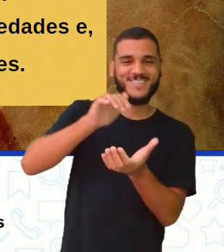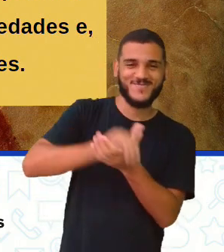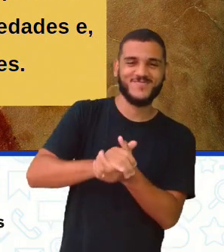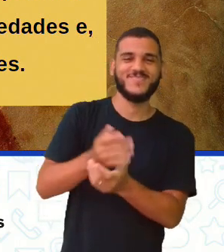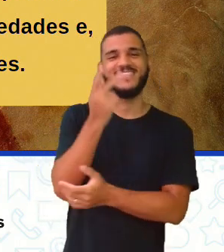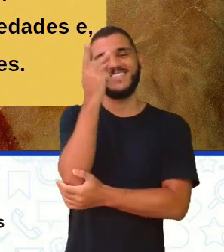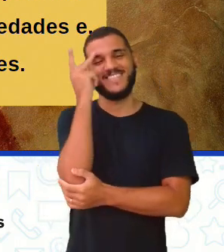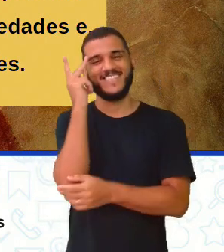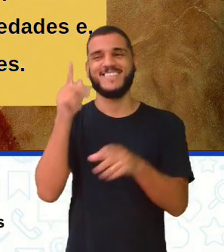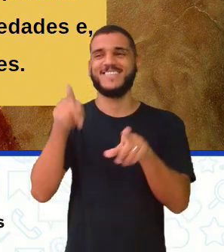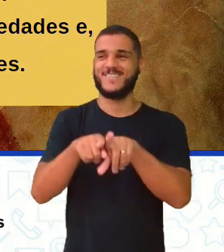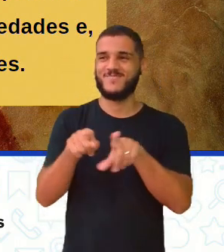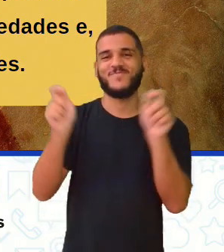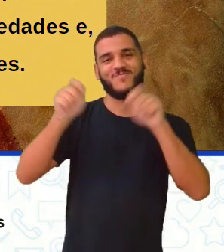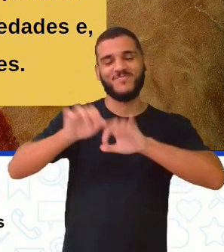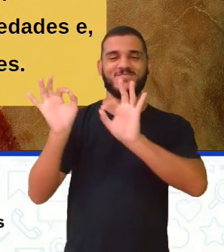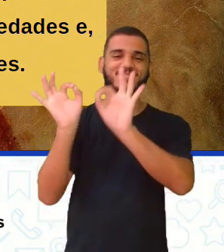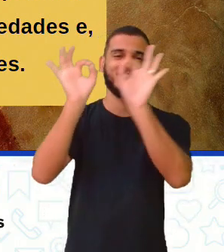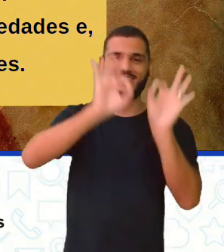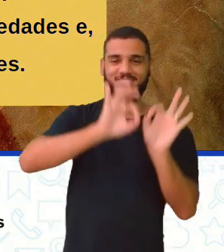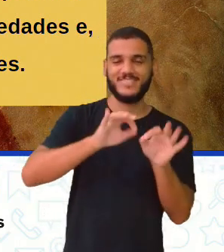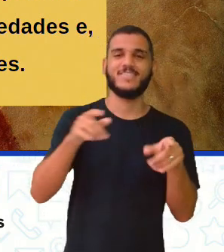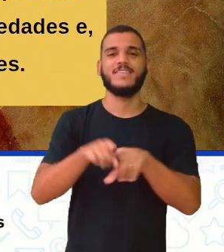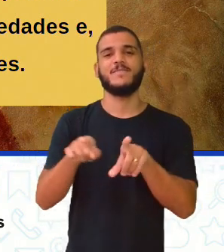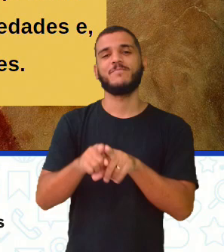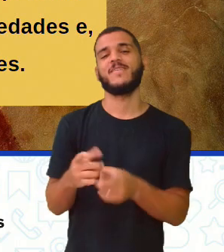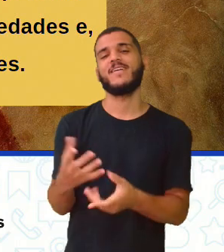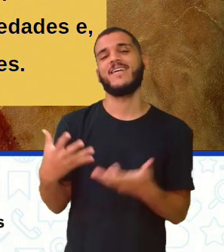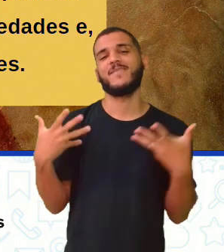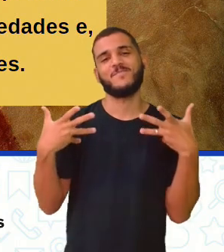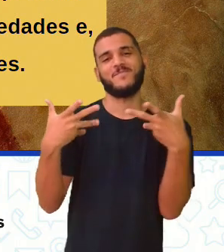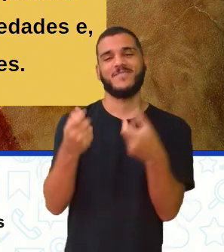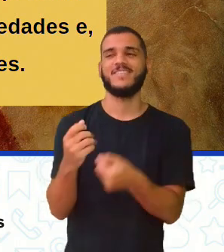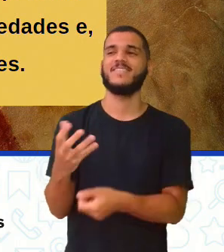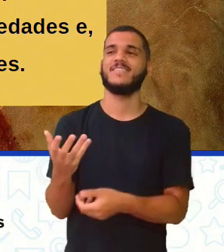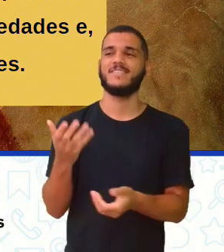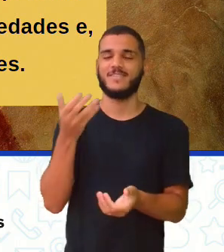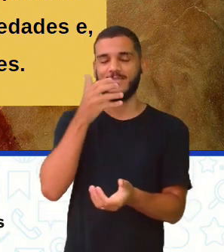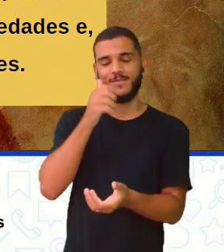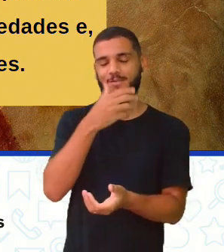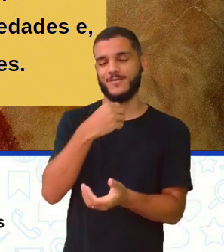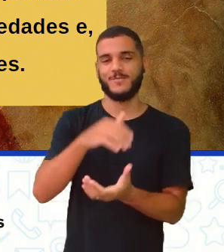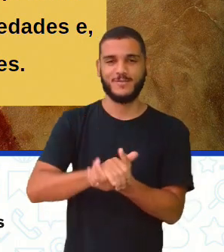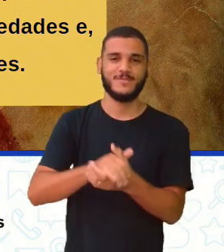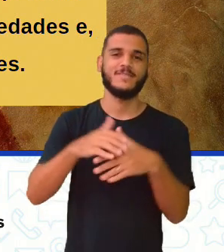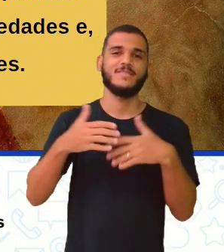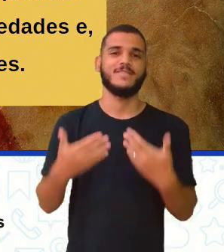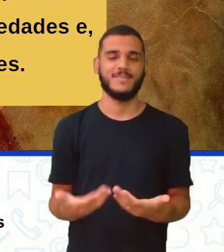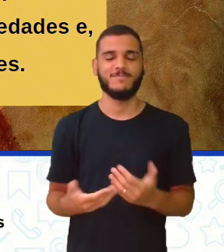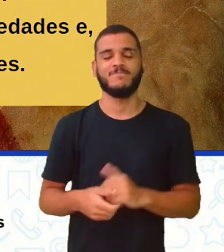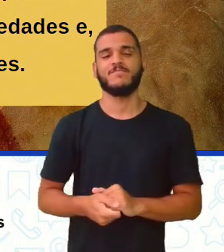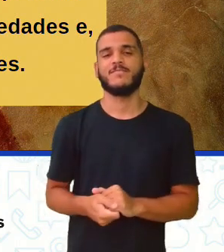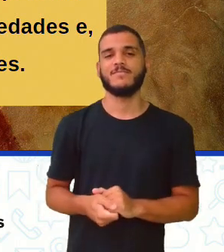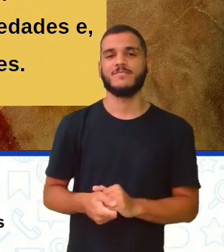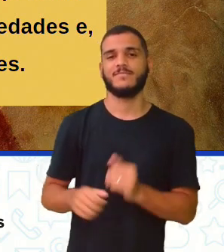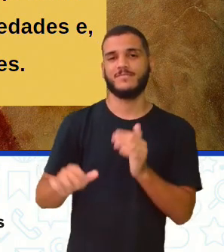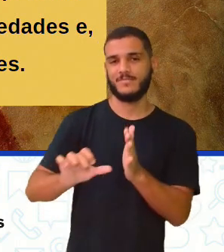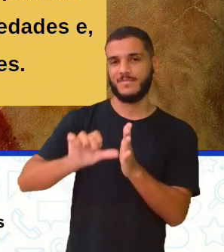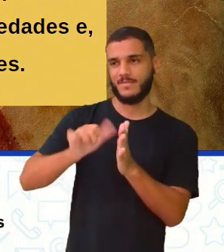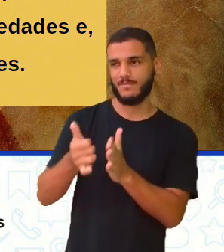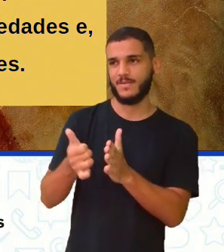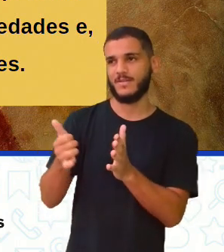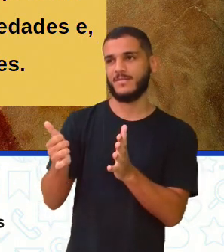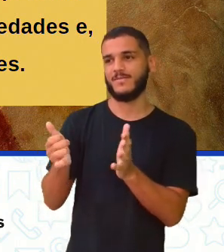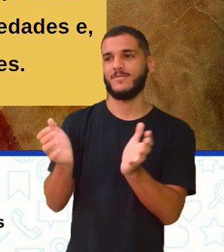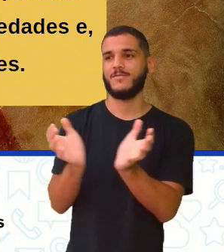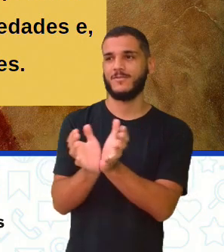É. Não, deve estar lá assistindo, prestigiando, o seu queridíssimo maridão. Olha aqui, originalmente, os primeiros agrupamentos, eu